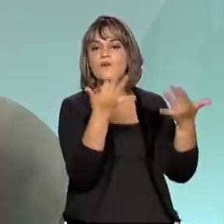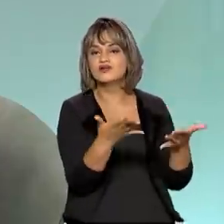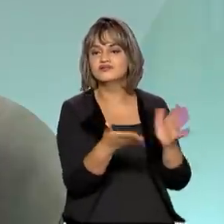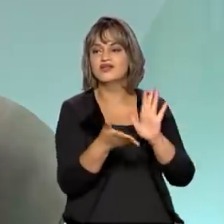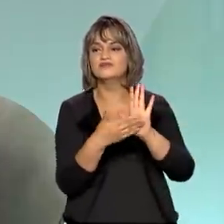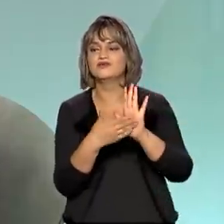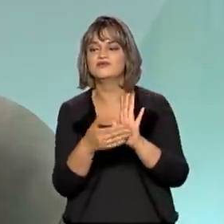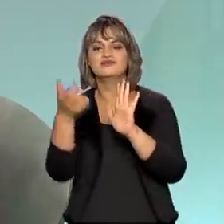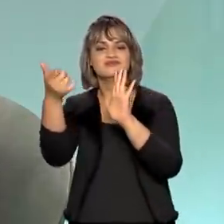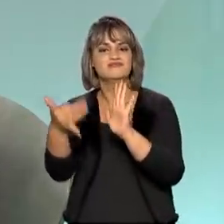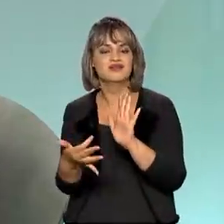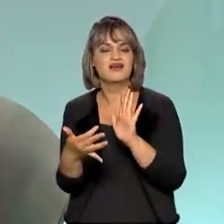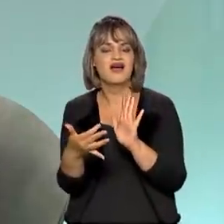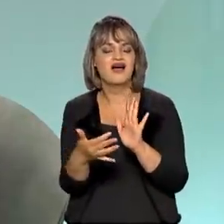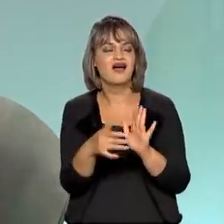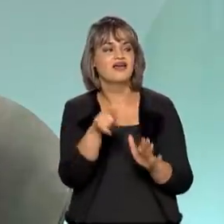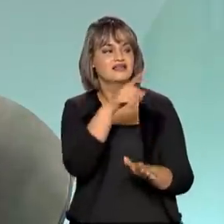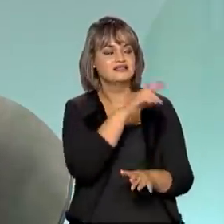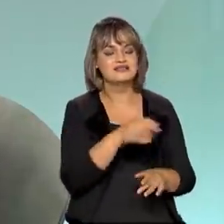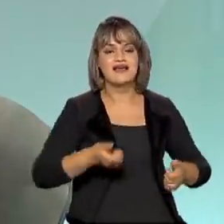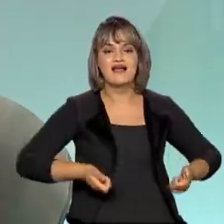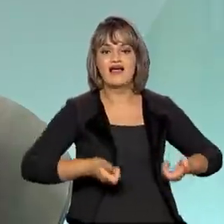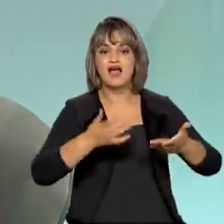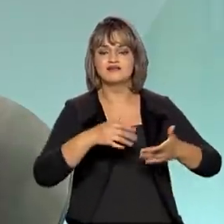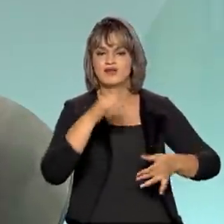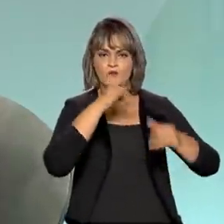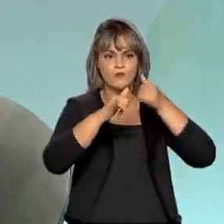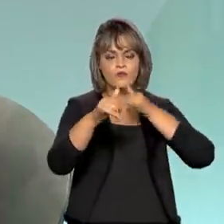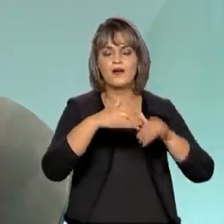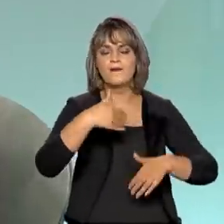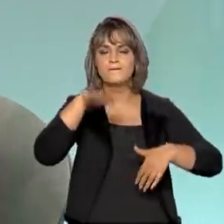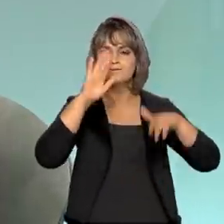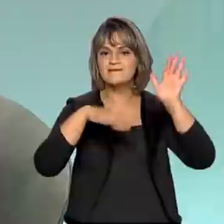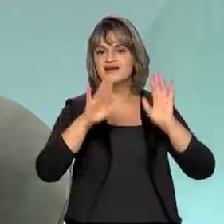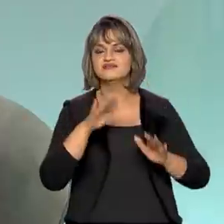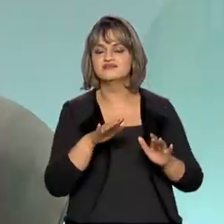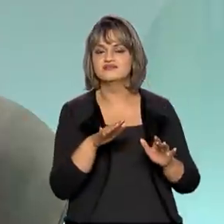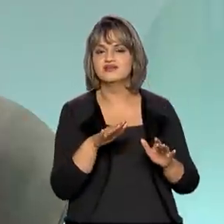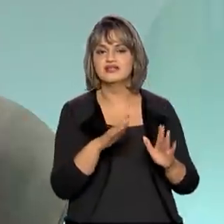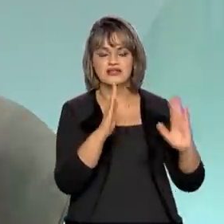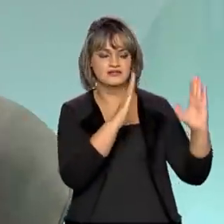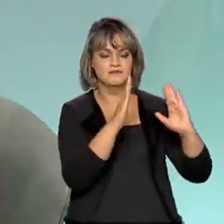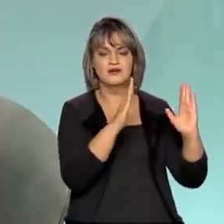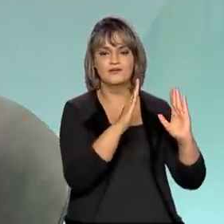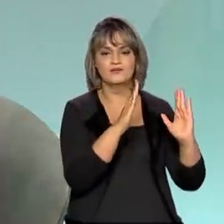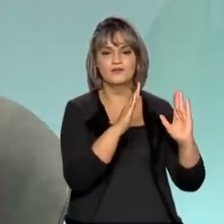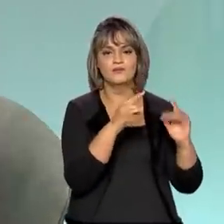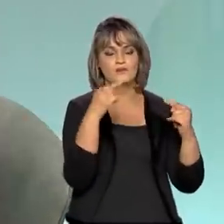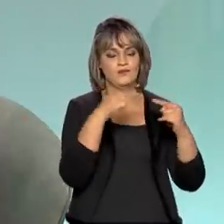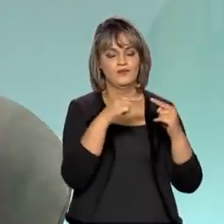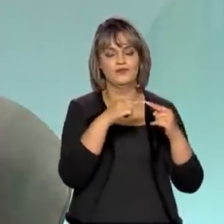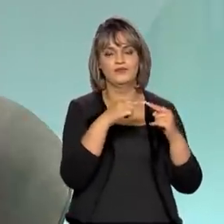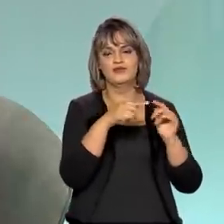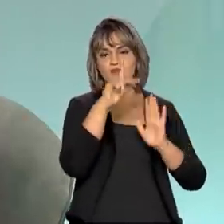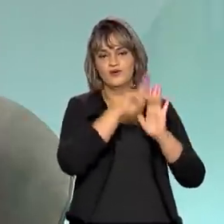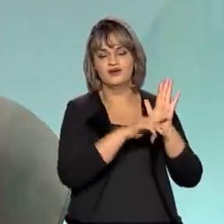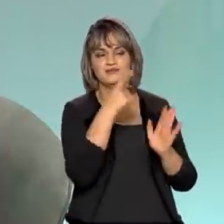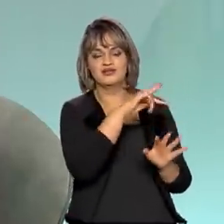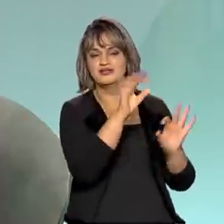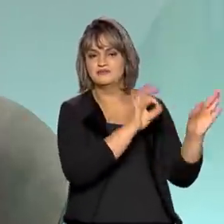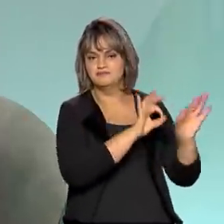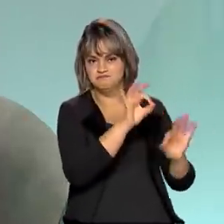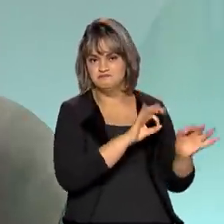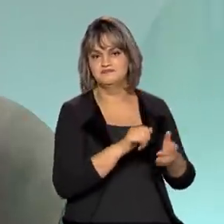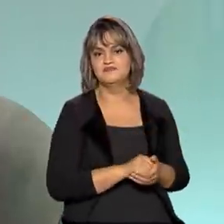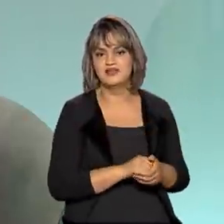sendo retirada nesses horários, já em resposta a esse programa. Então, já está